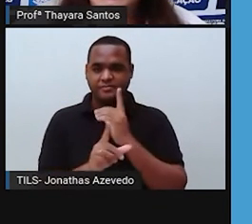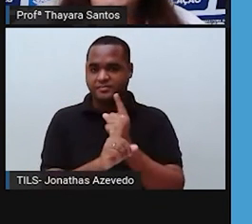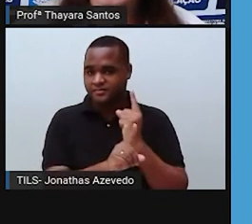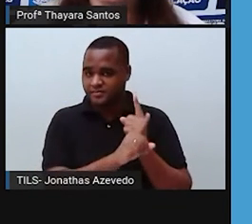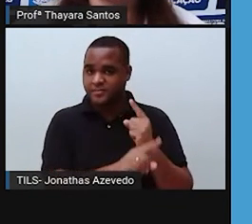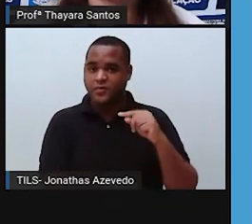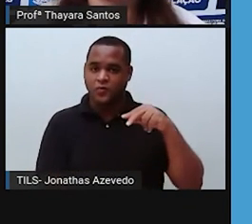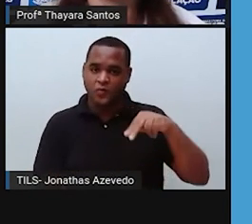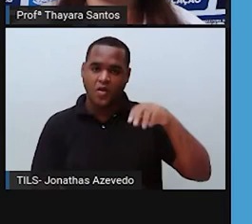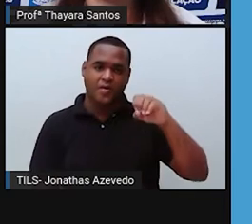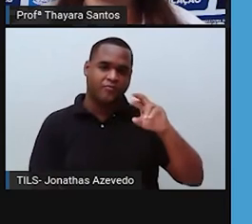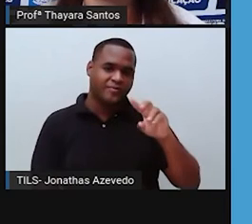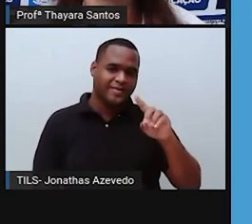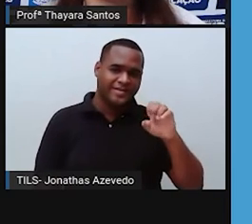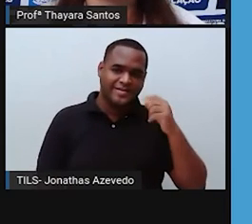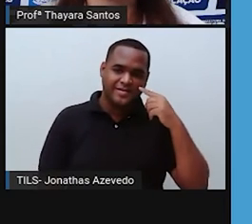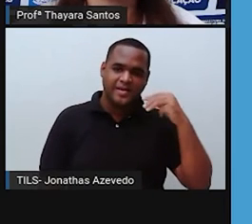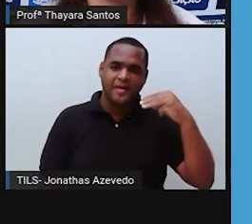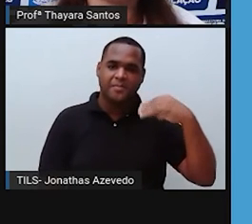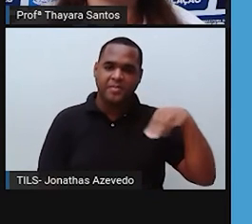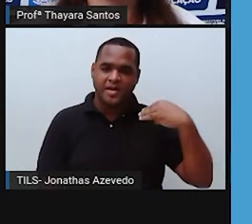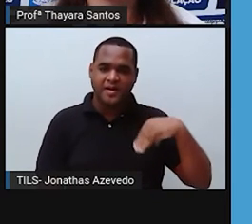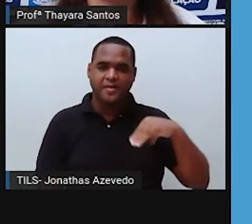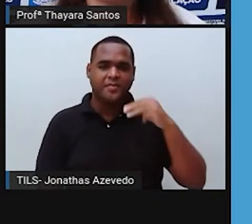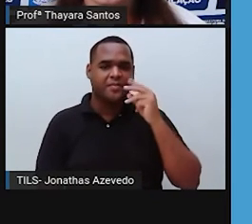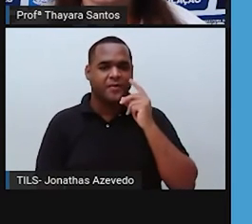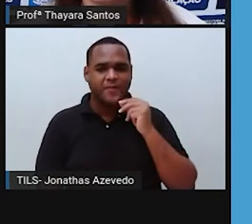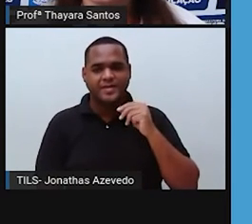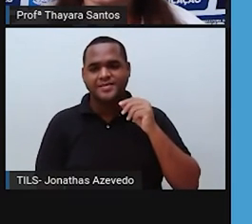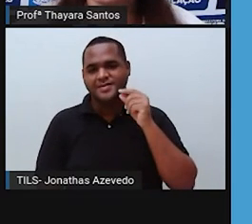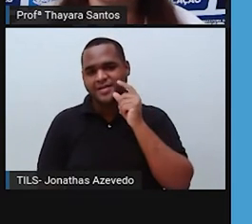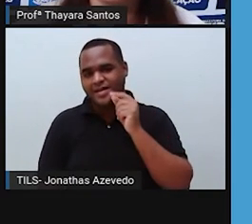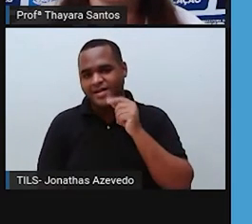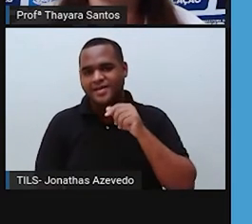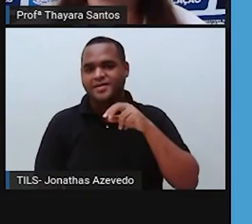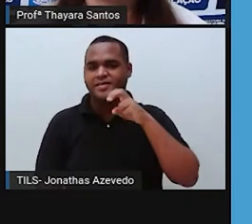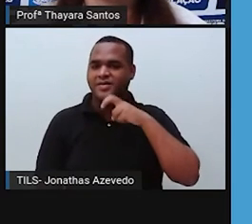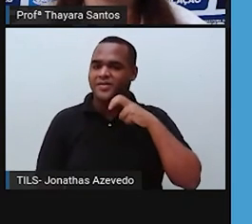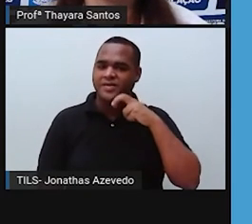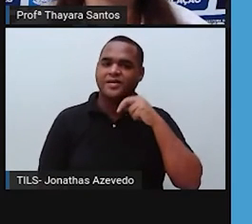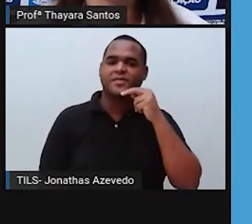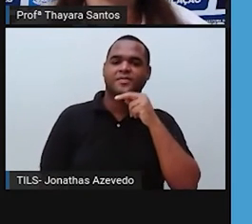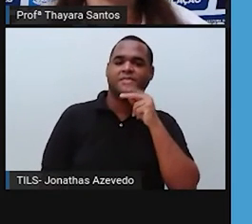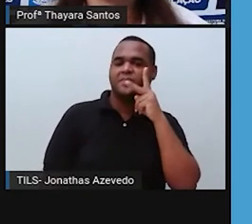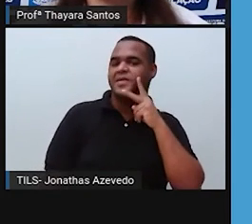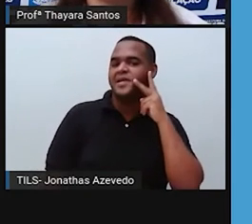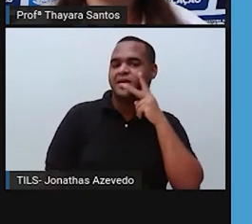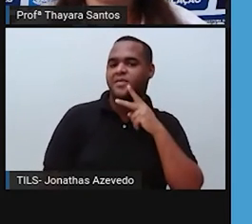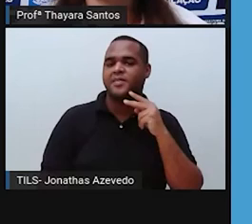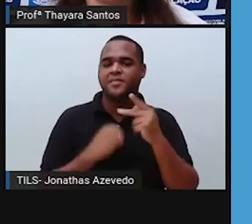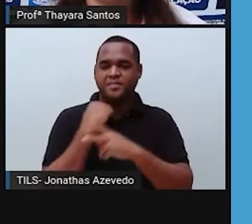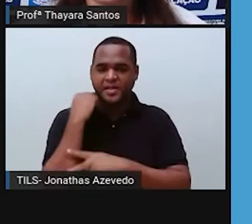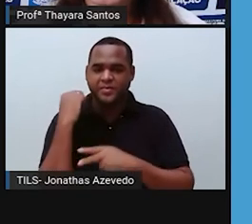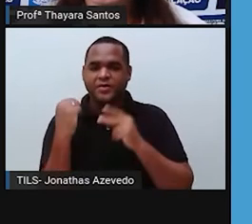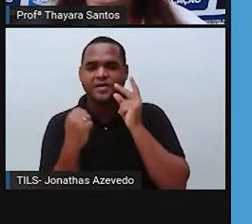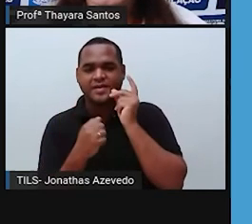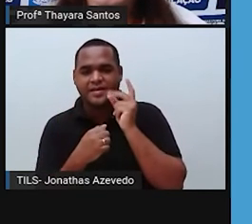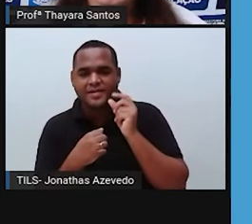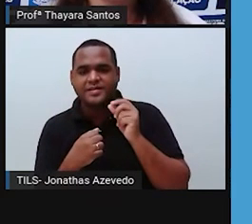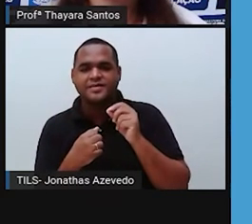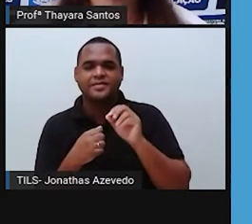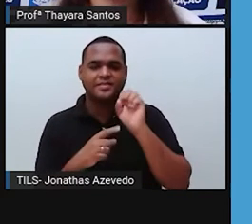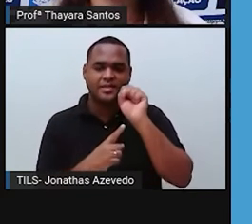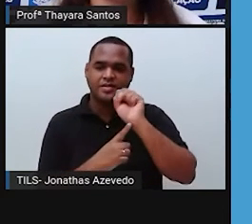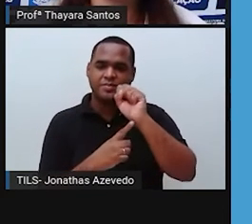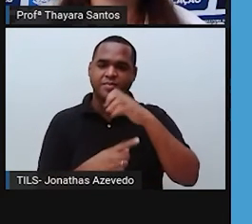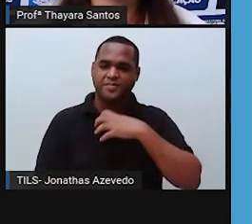Nordeste, nos estados do Maranhão, Piauí, Ceará, Rio Grande do Norte, Paraíba, Pernambuco, Alagoa, Sergipe, Bahia.